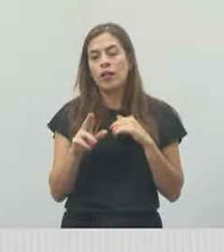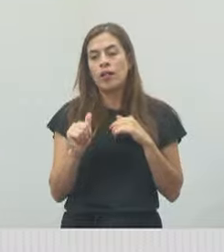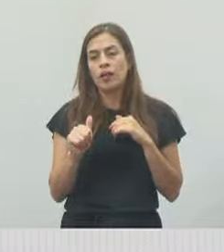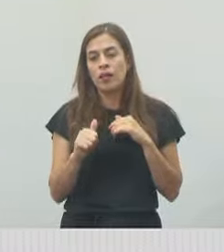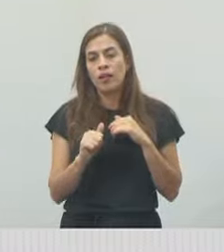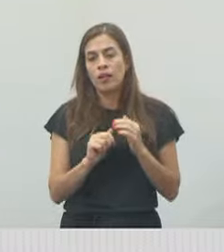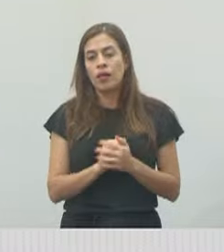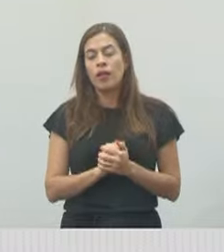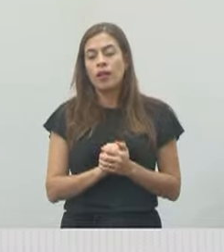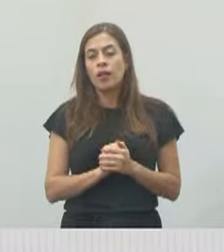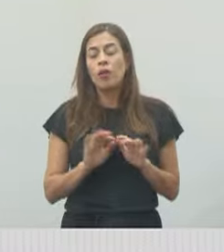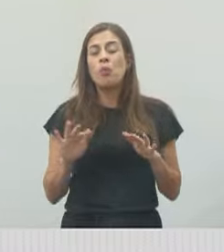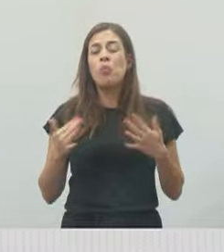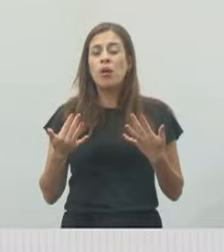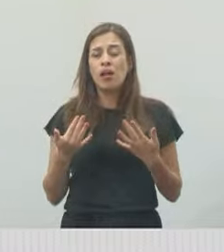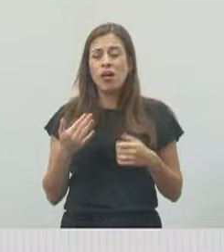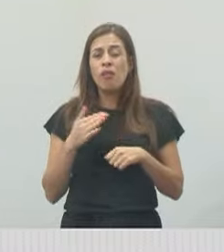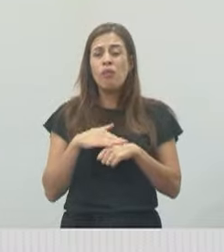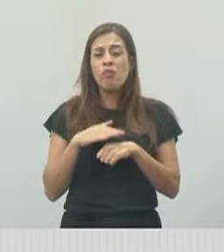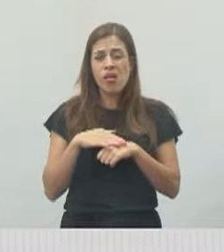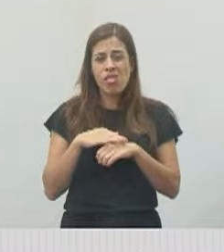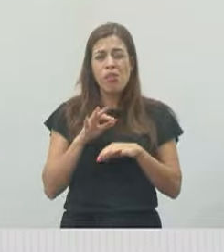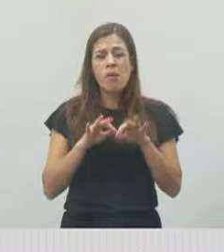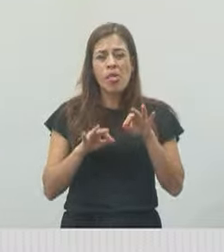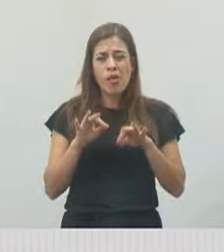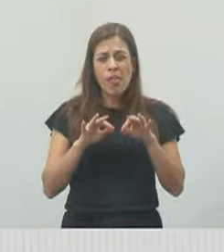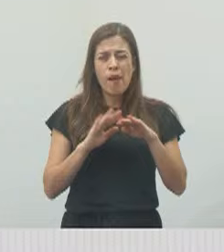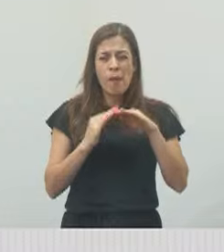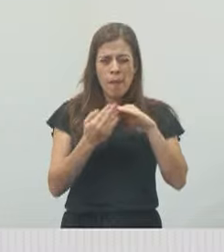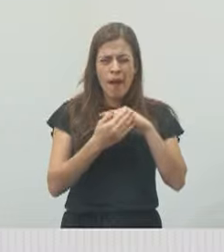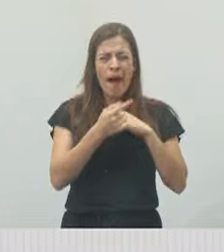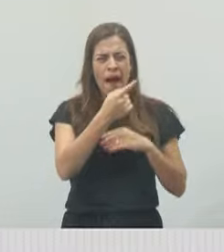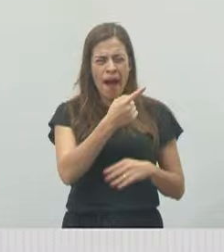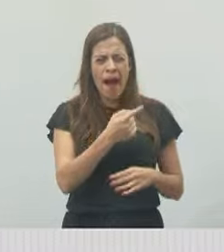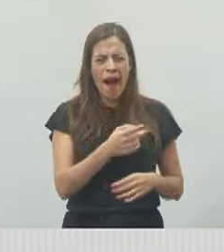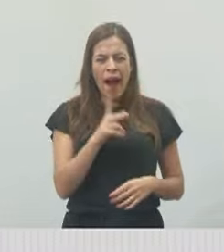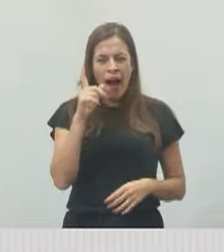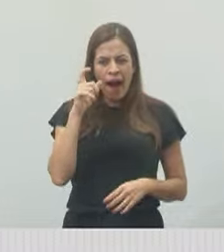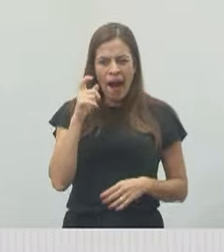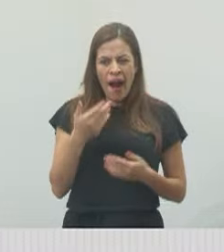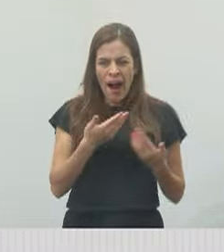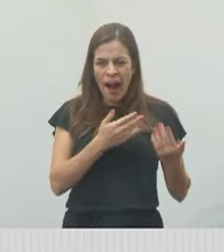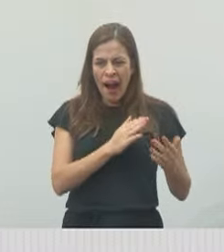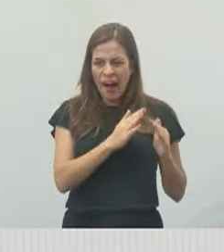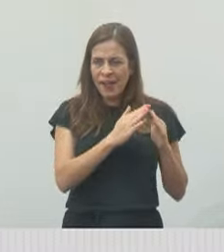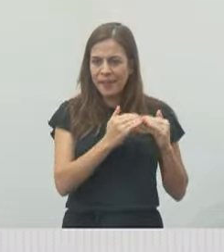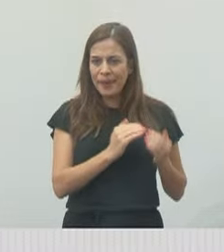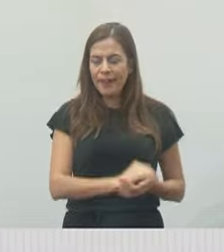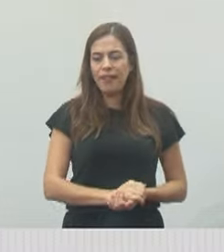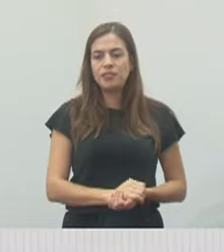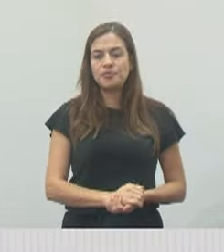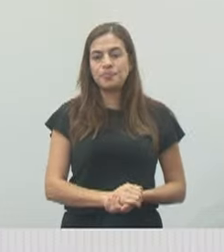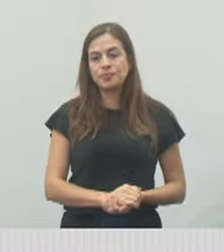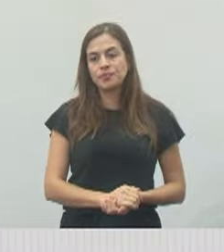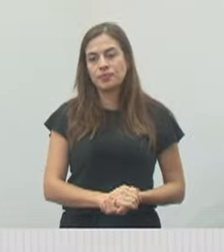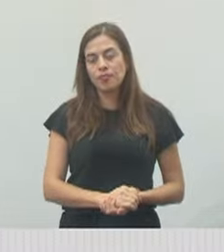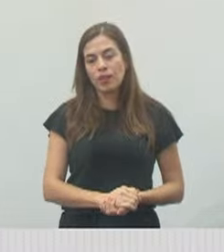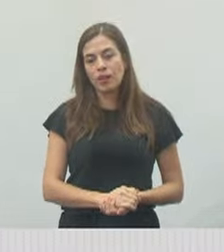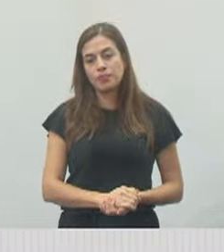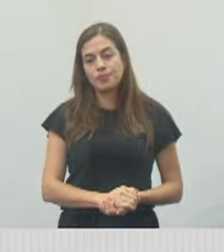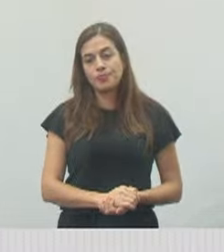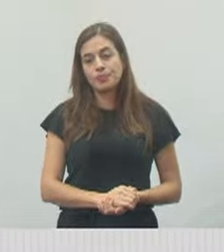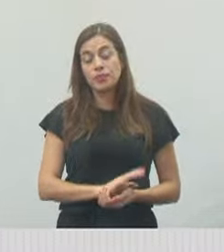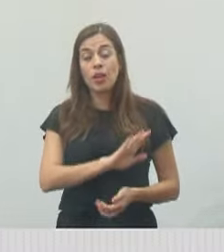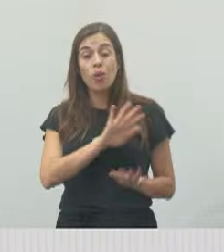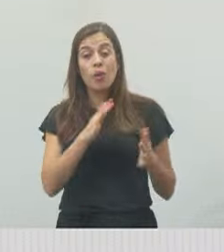O loteador, quando fez lá no Residencial... Tem a foto, por favor? Isso. O loteador,